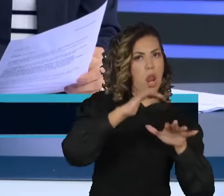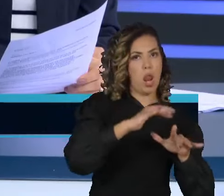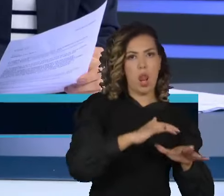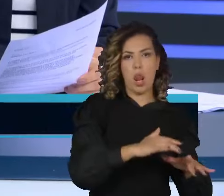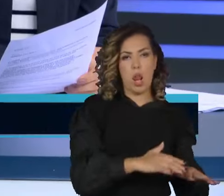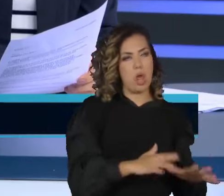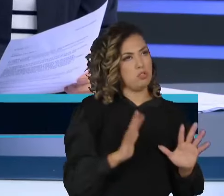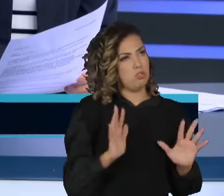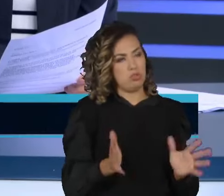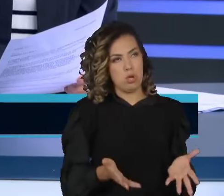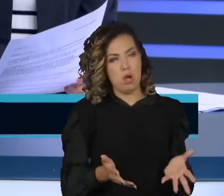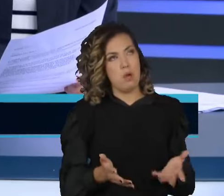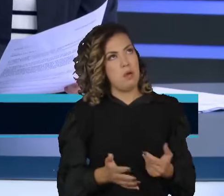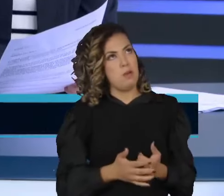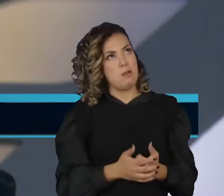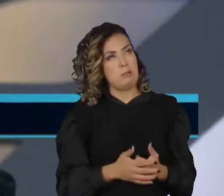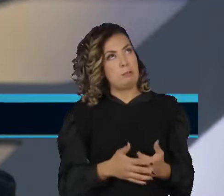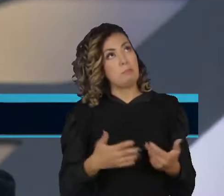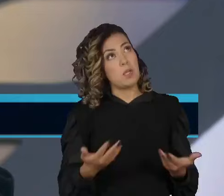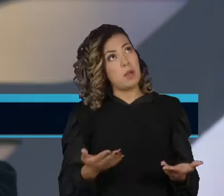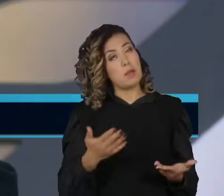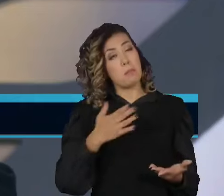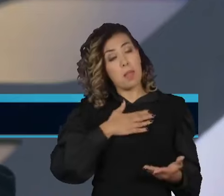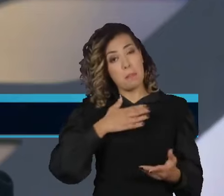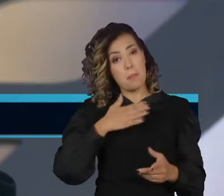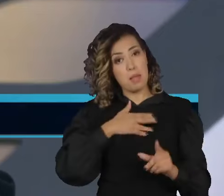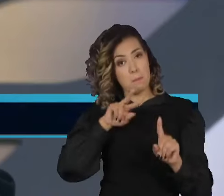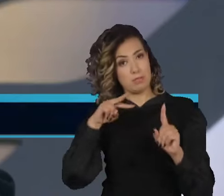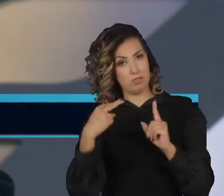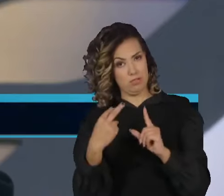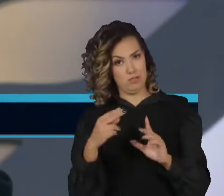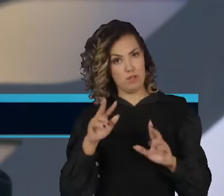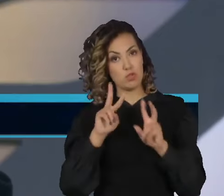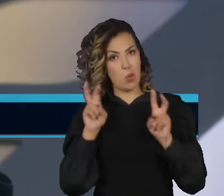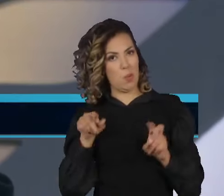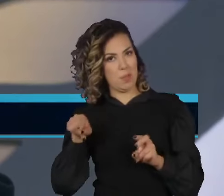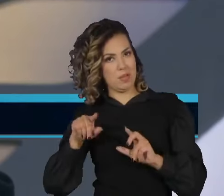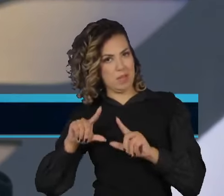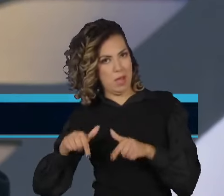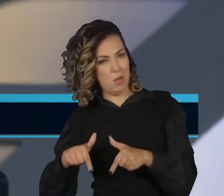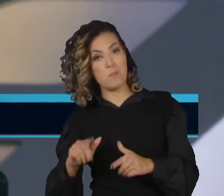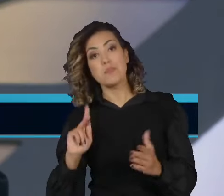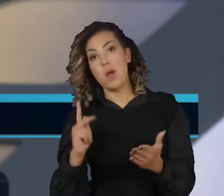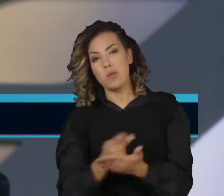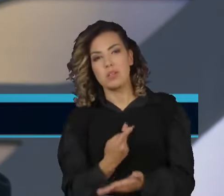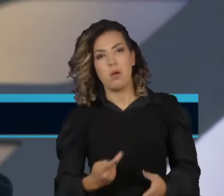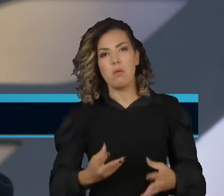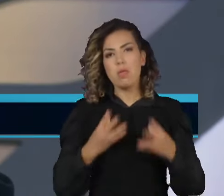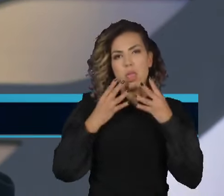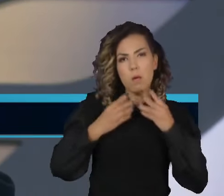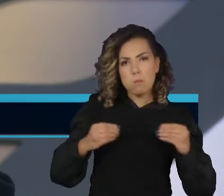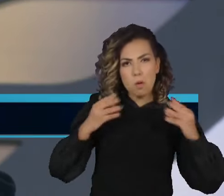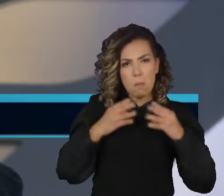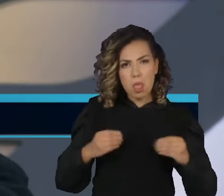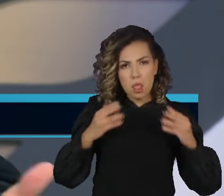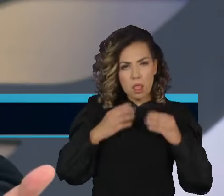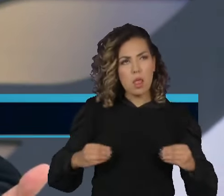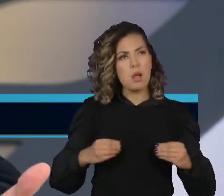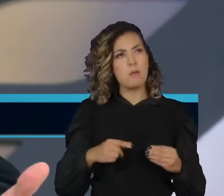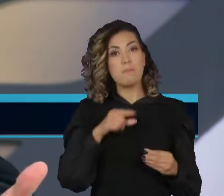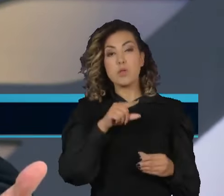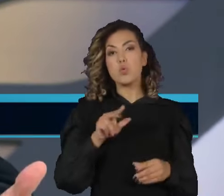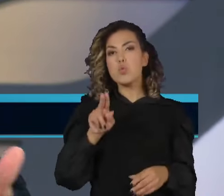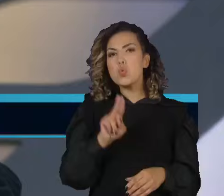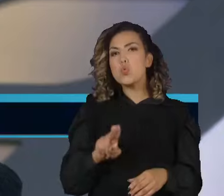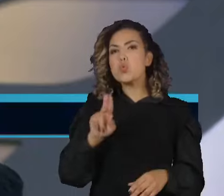e do ponto de vista de Israel é seguinte, o aconteceu? O Hezbollah passou a usar walkie